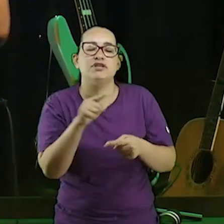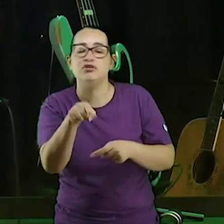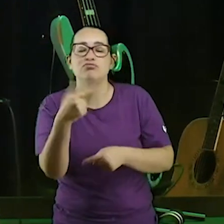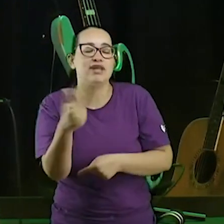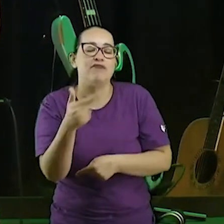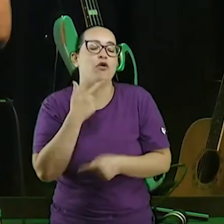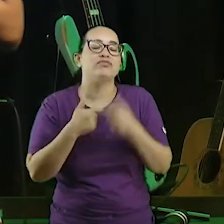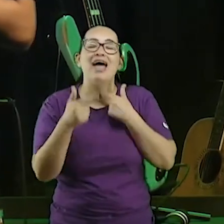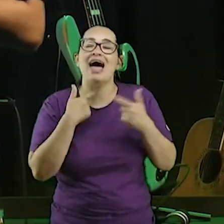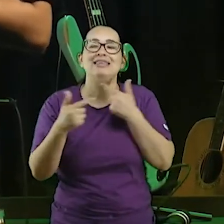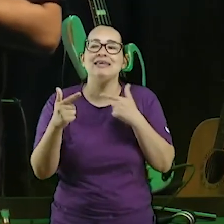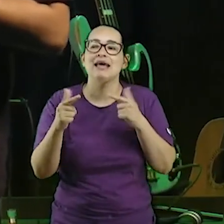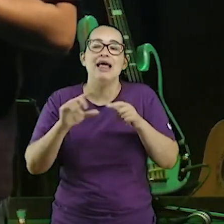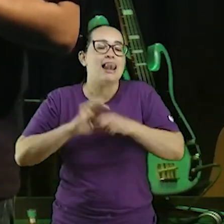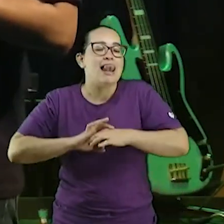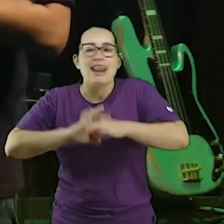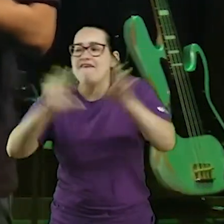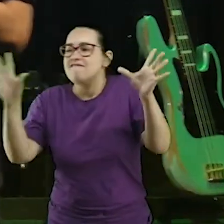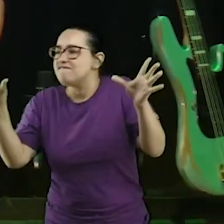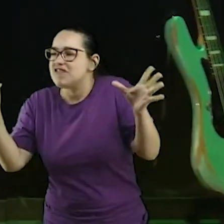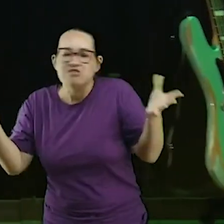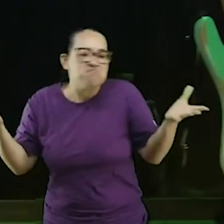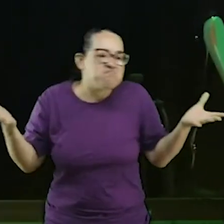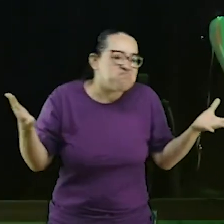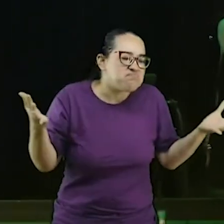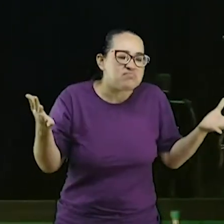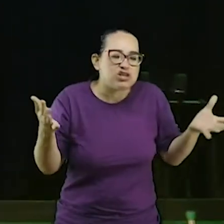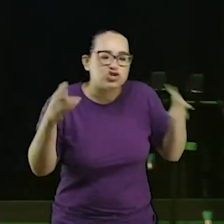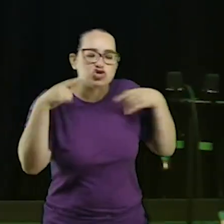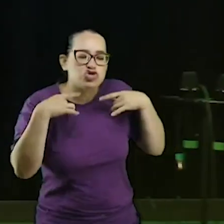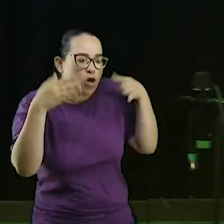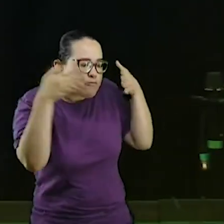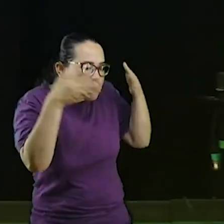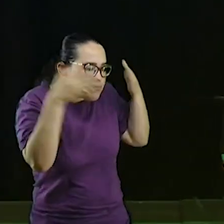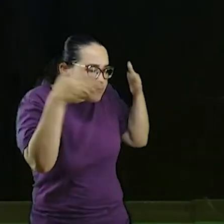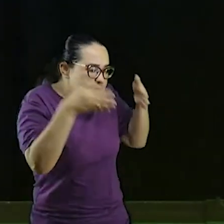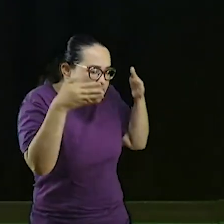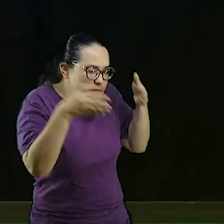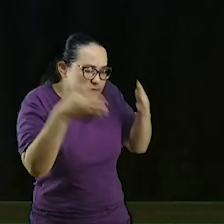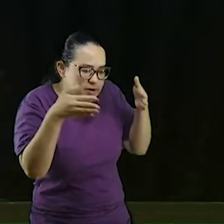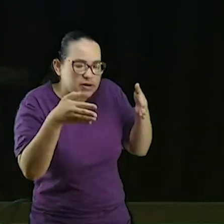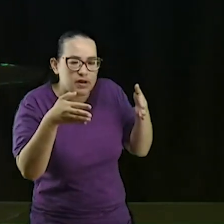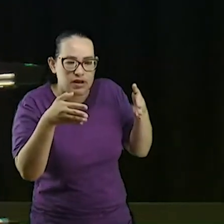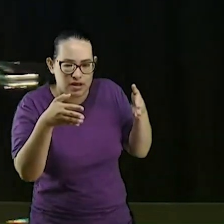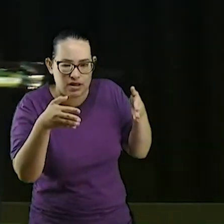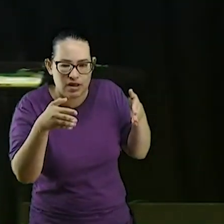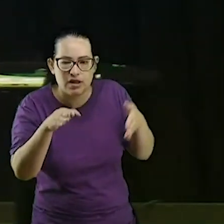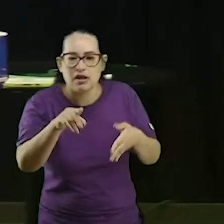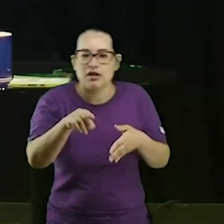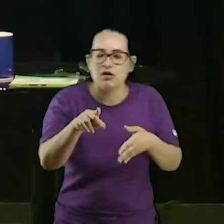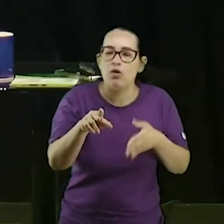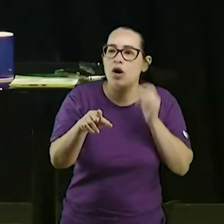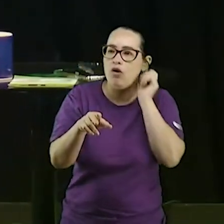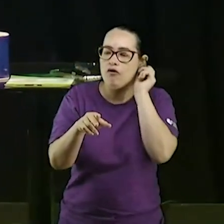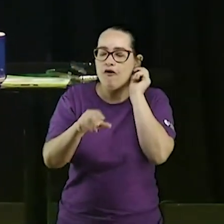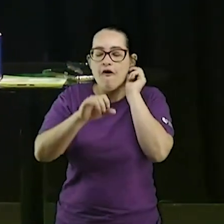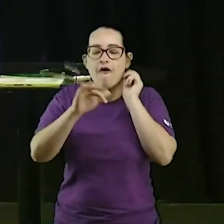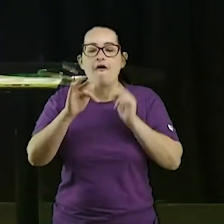Há um chicote do faraó, do feitor de escravos, sobre você,